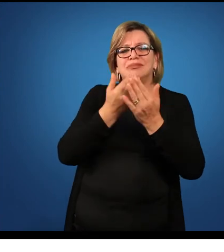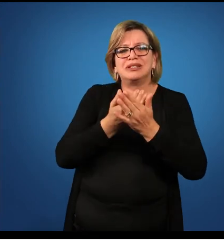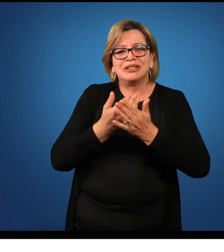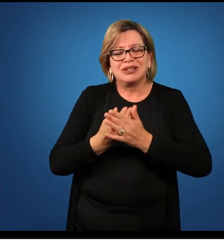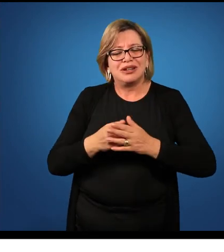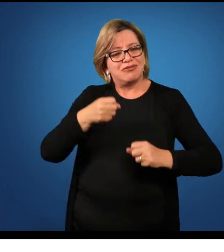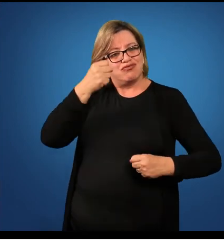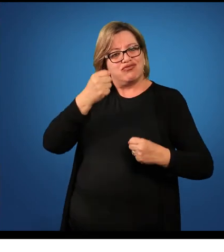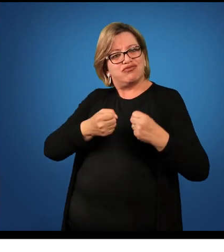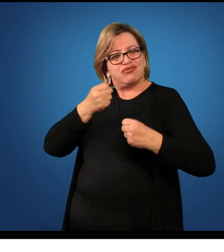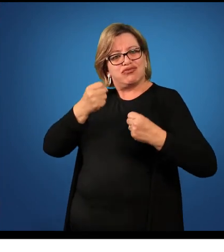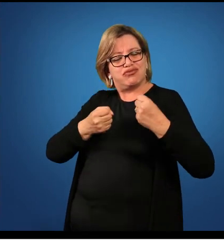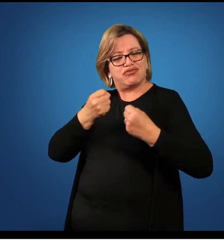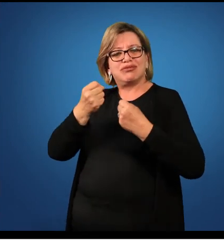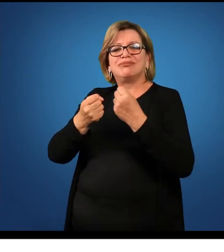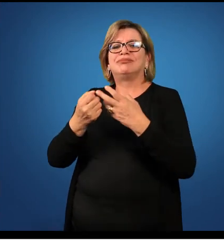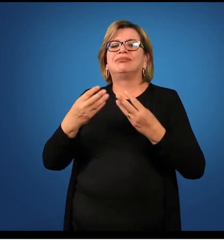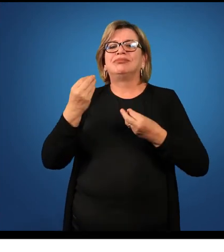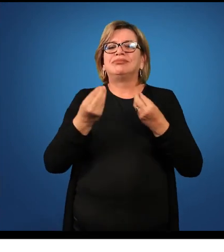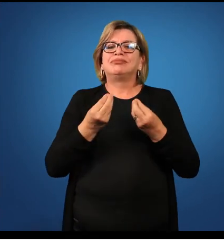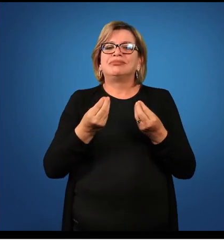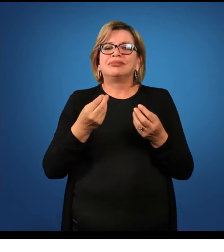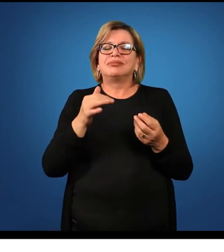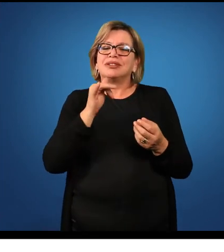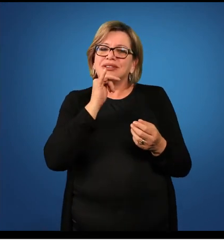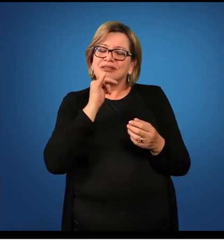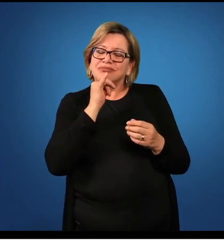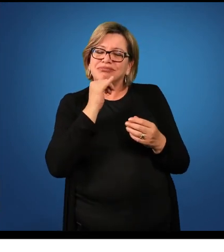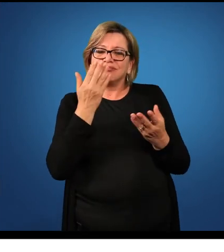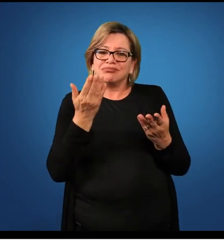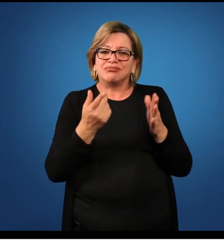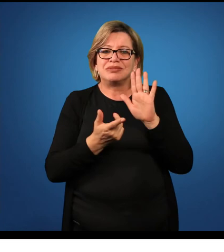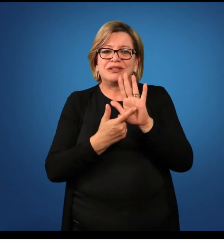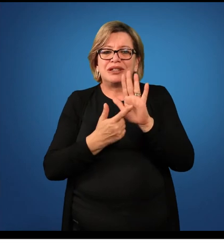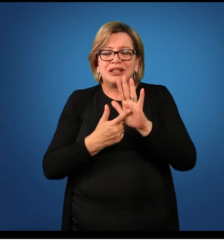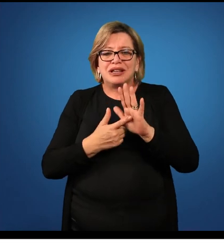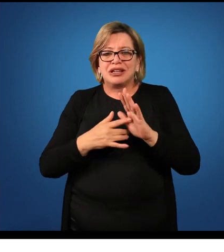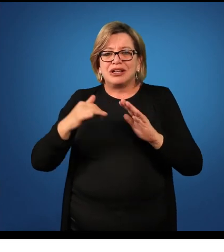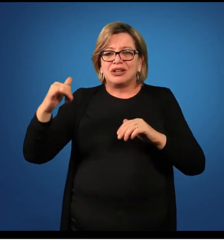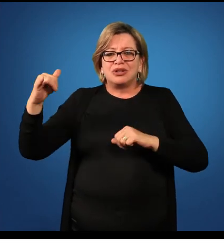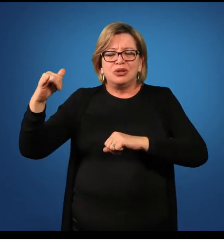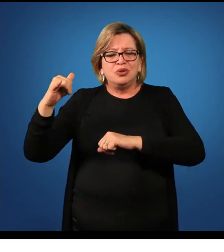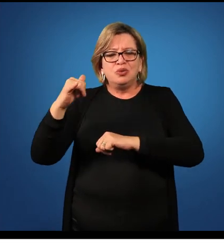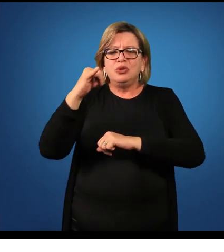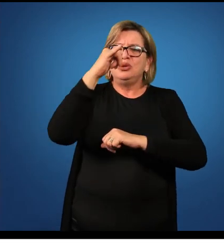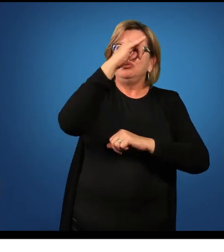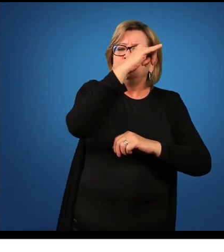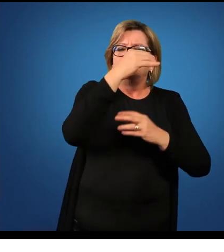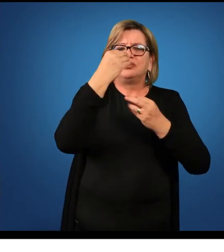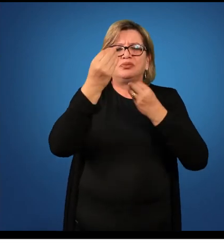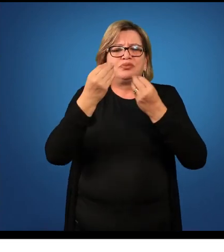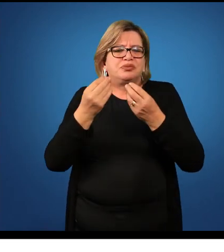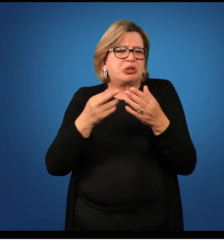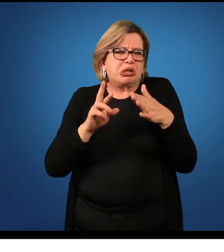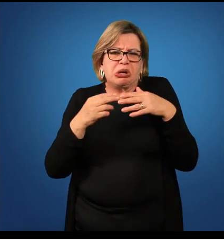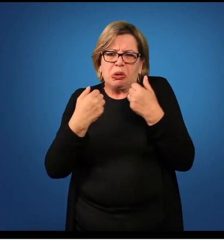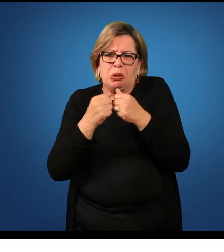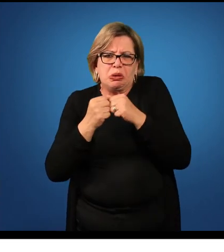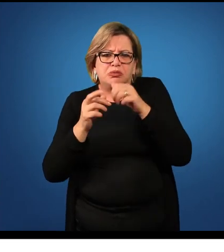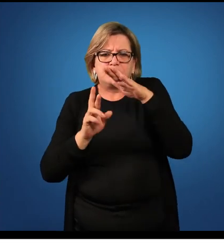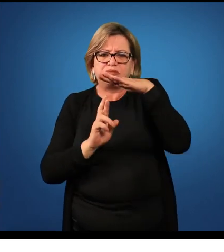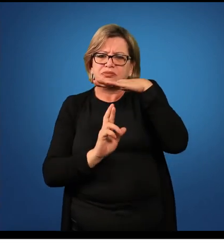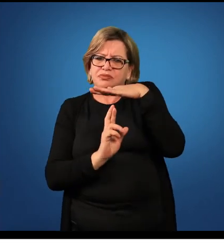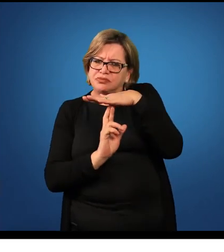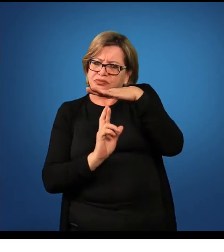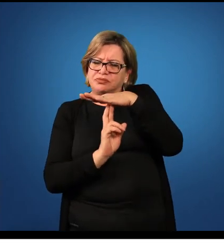saiu da garagem o o avião saiu do aeroporto o ônibus da rodoviária então